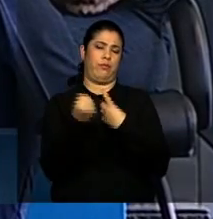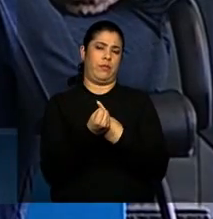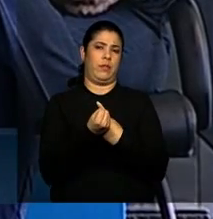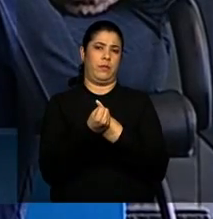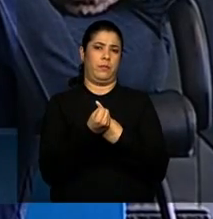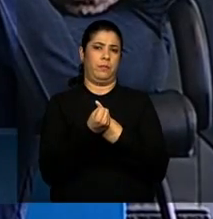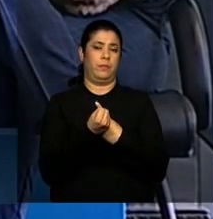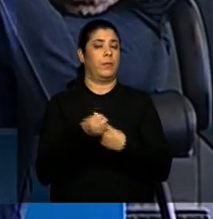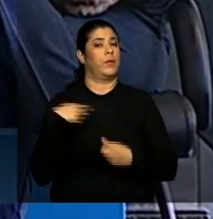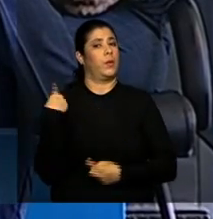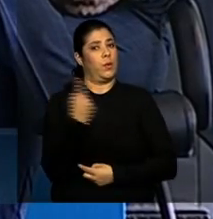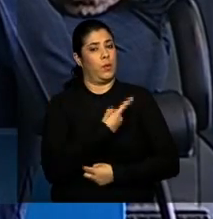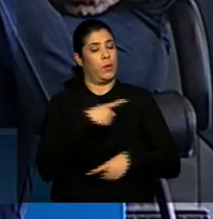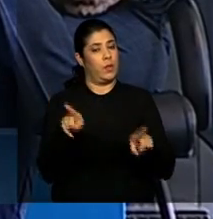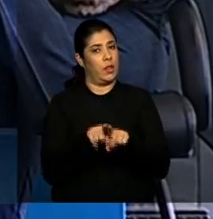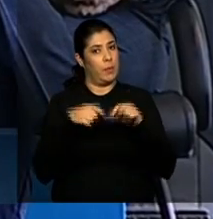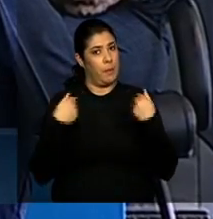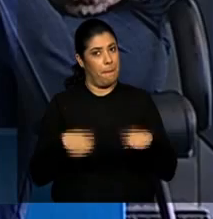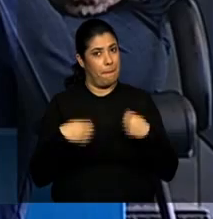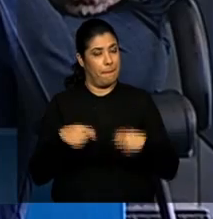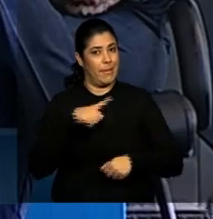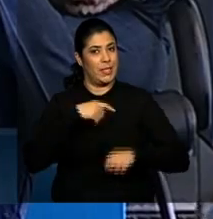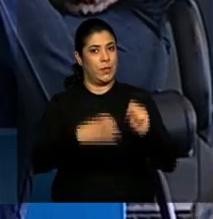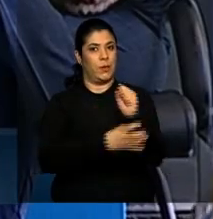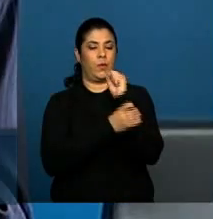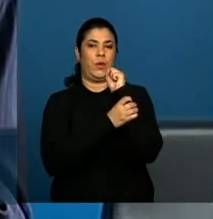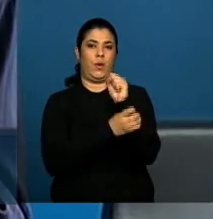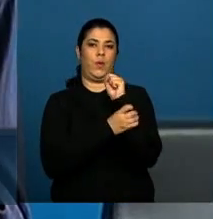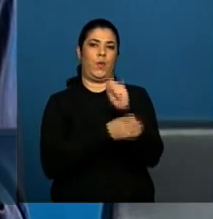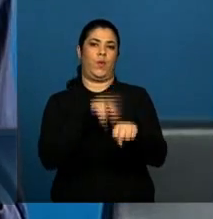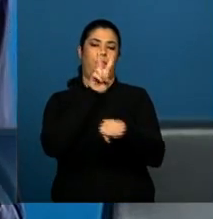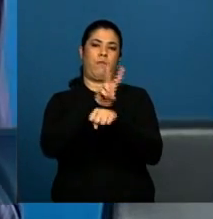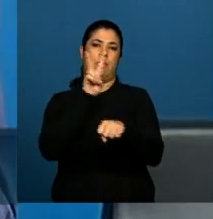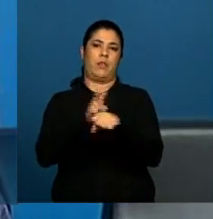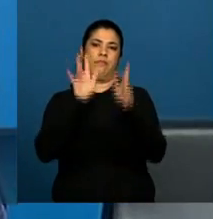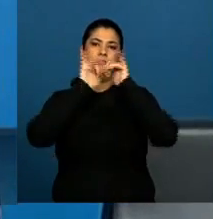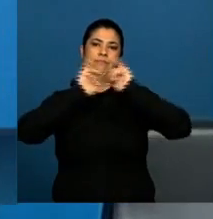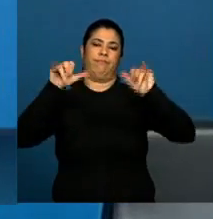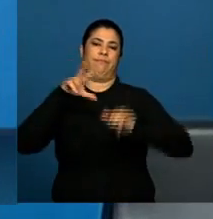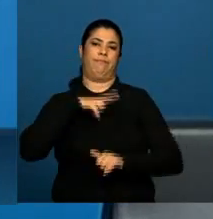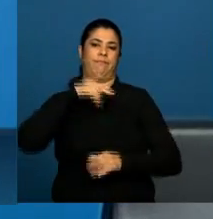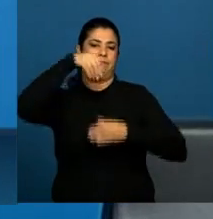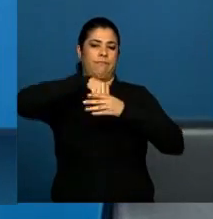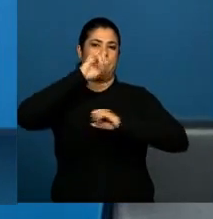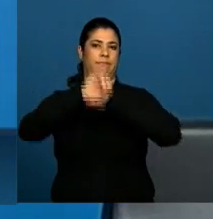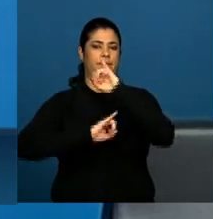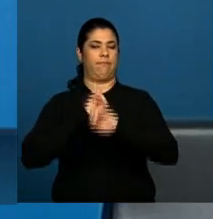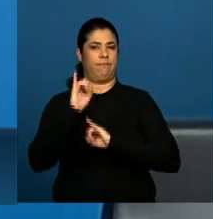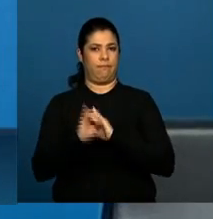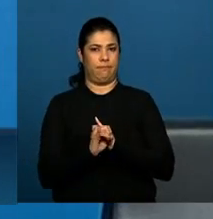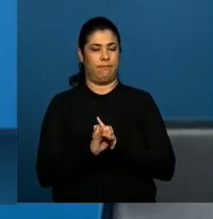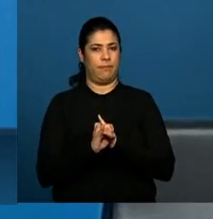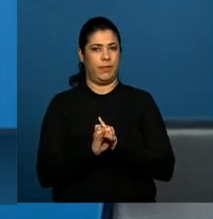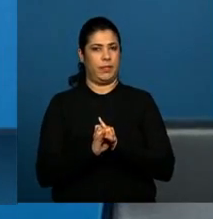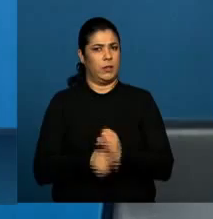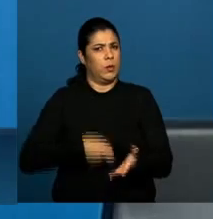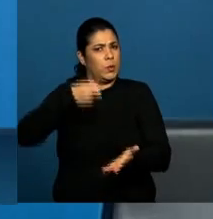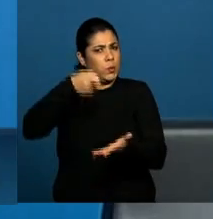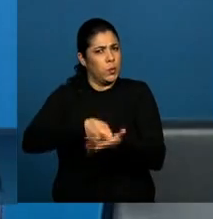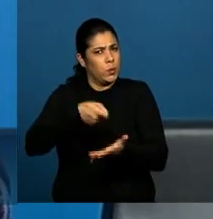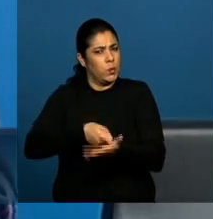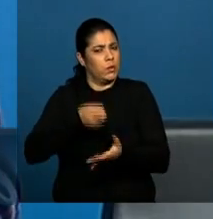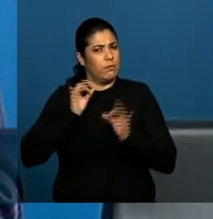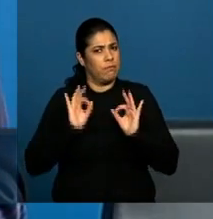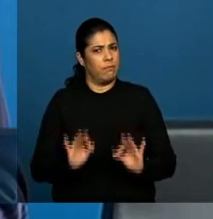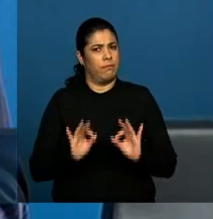nós também precisamos assegurar e proteger de forma rigorosa